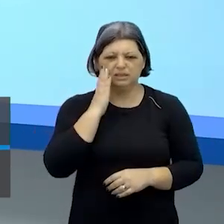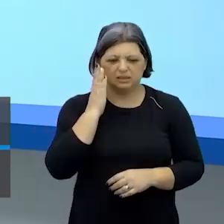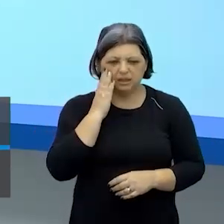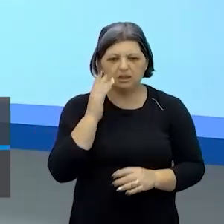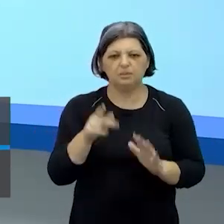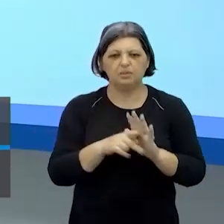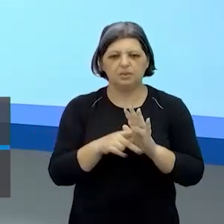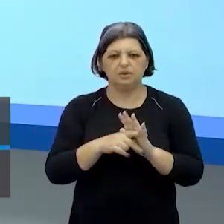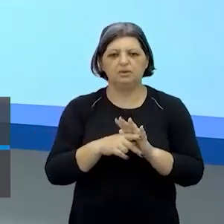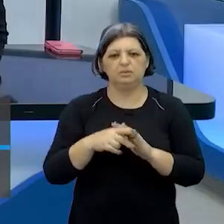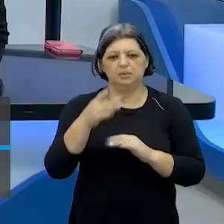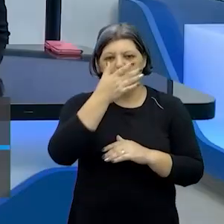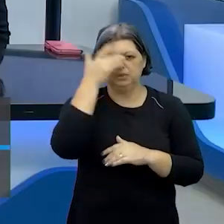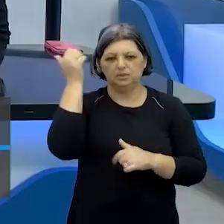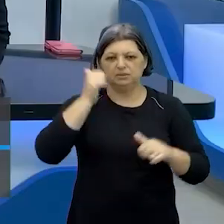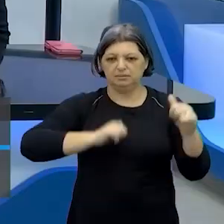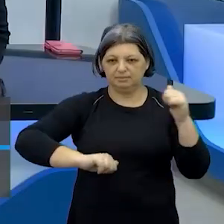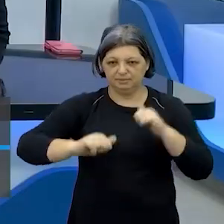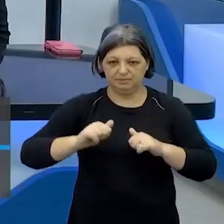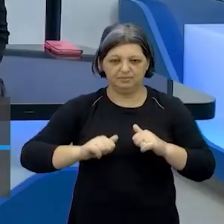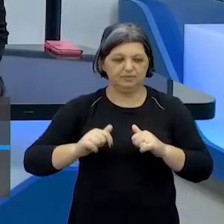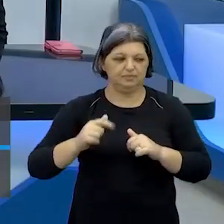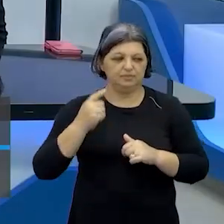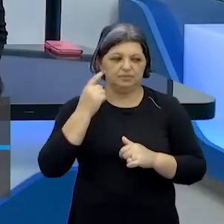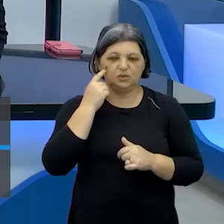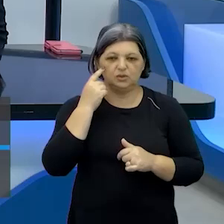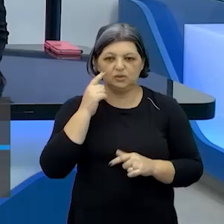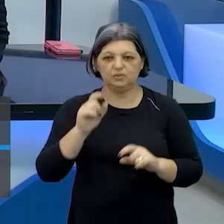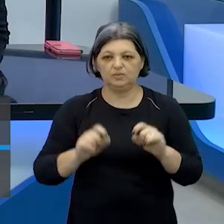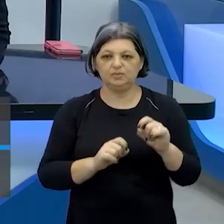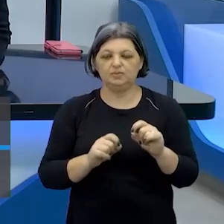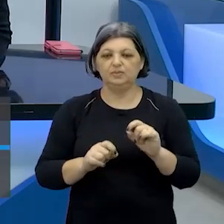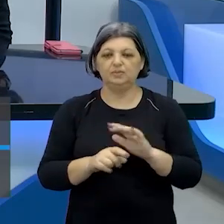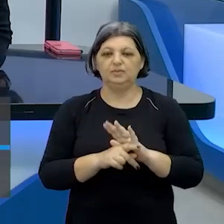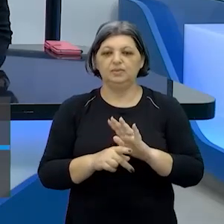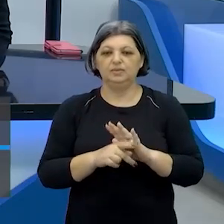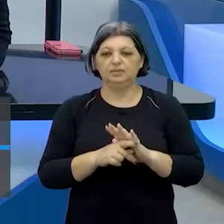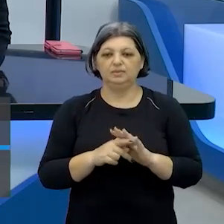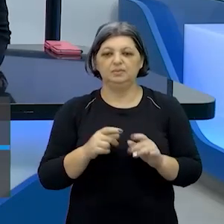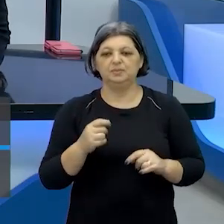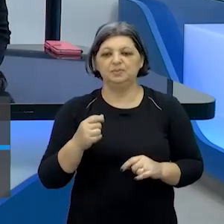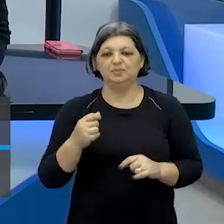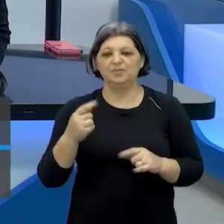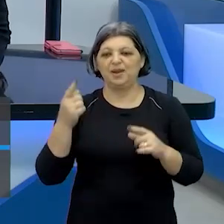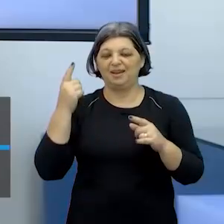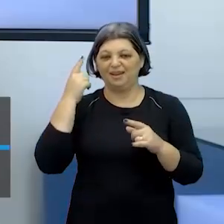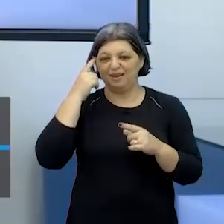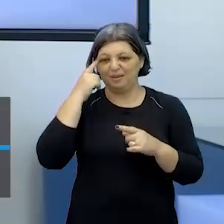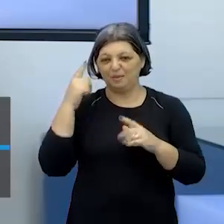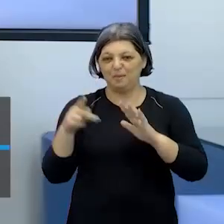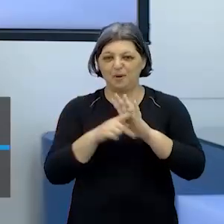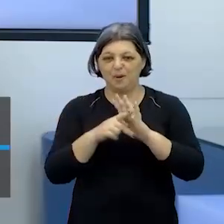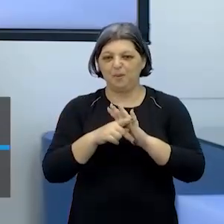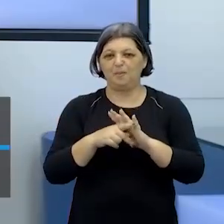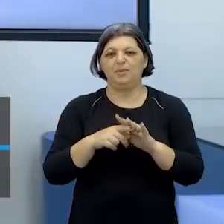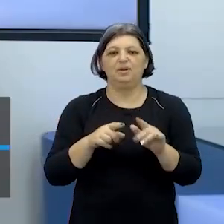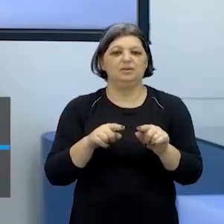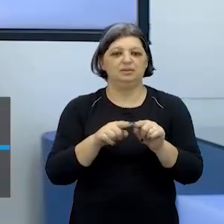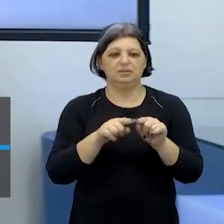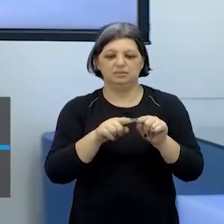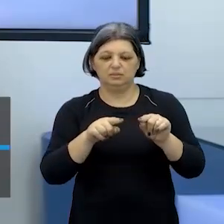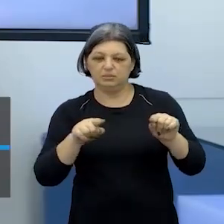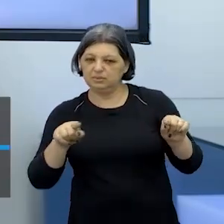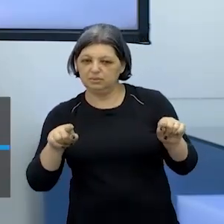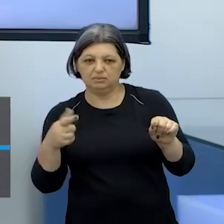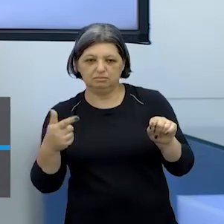assim sim aquilo é para adivinhar palavras tem que ficar abrindo bem a boca isso isso bem eles são bem expressivos eu entendi que é um não linear é que não tem